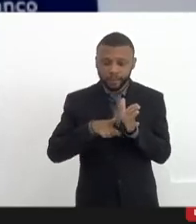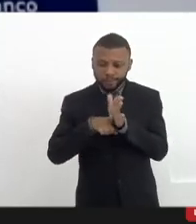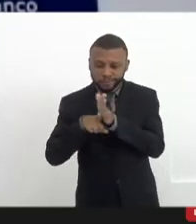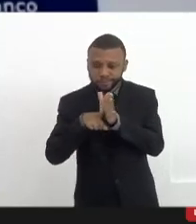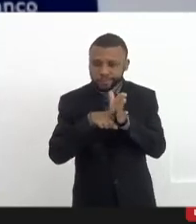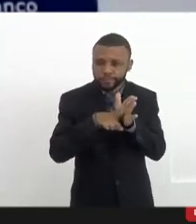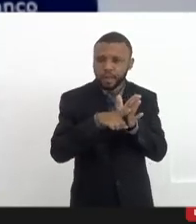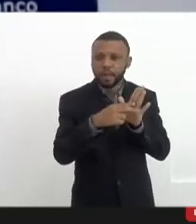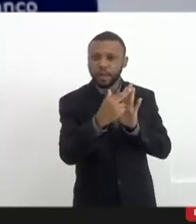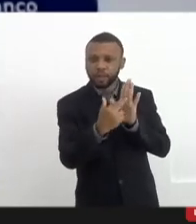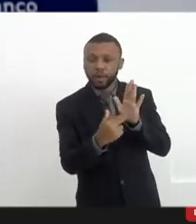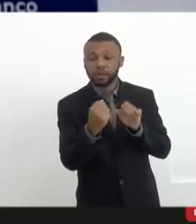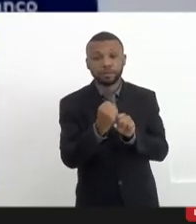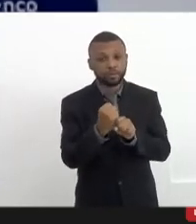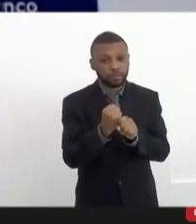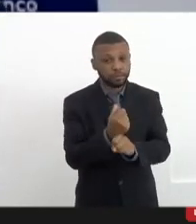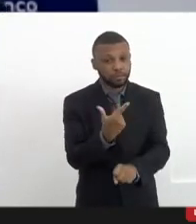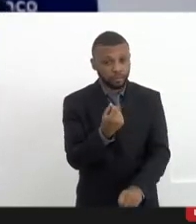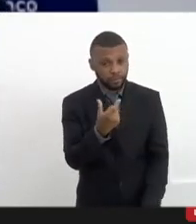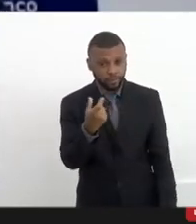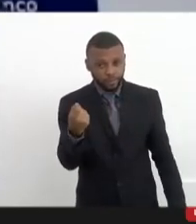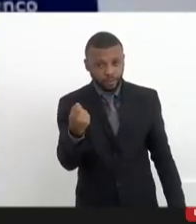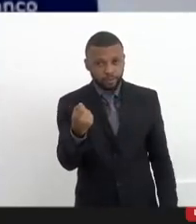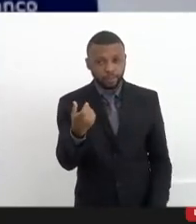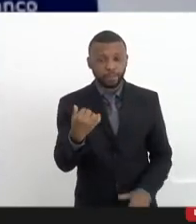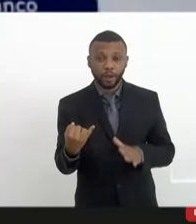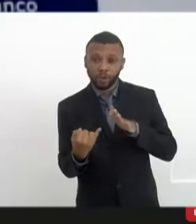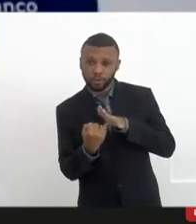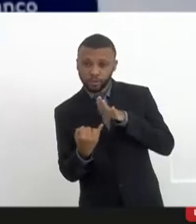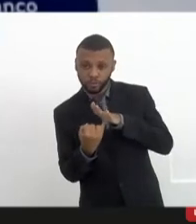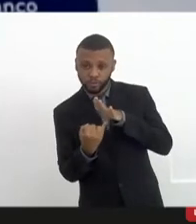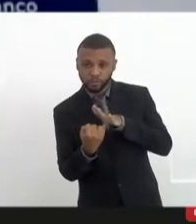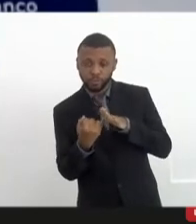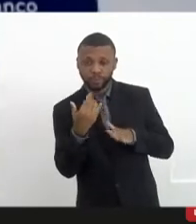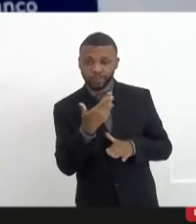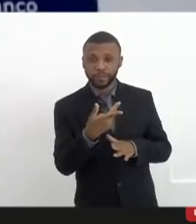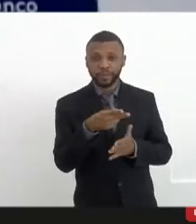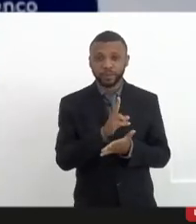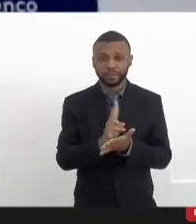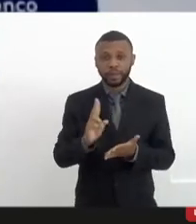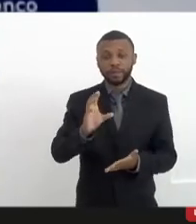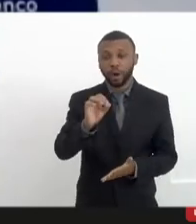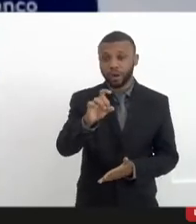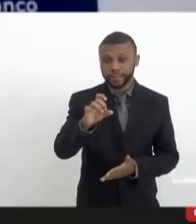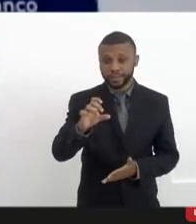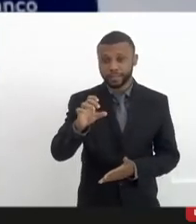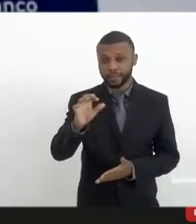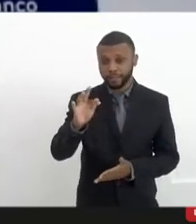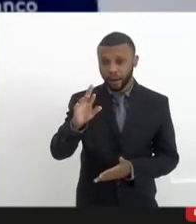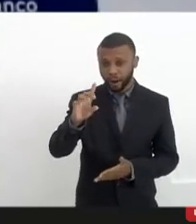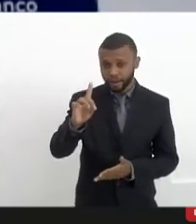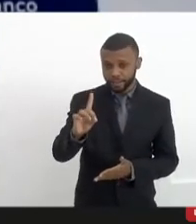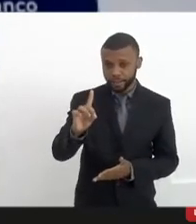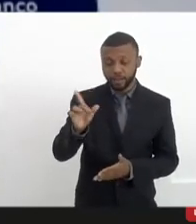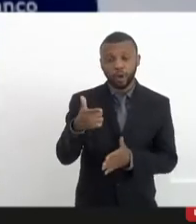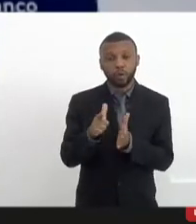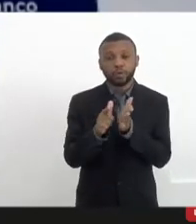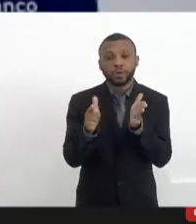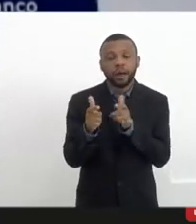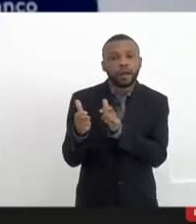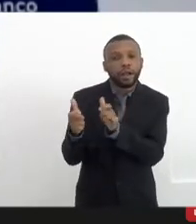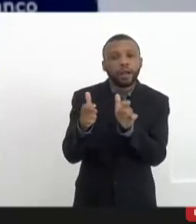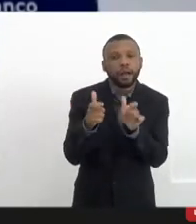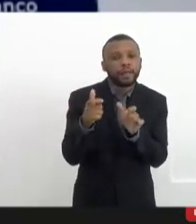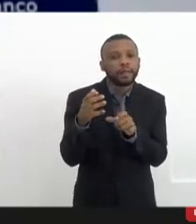publicado em 2020 pelo Instituto Reuters da Universidade de Oxford, os jornais regionais ou locais tinham